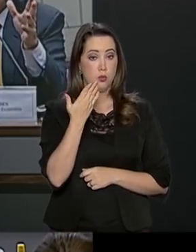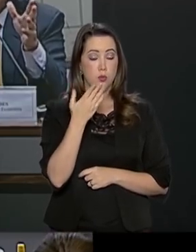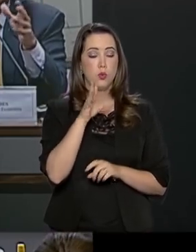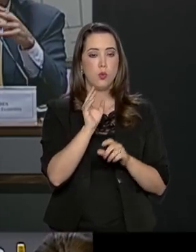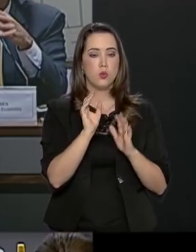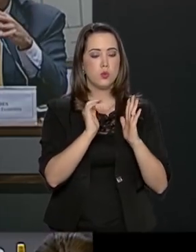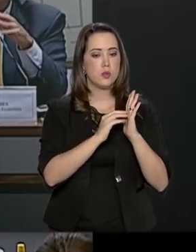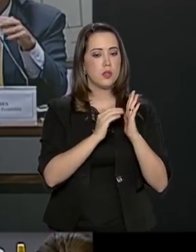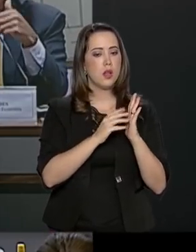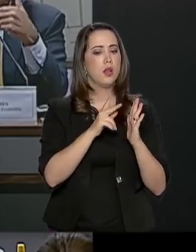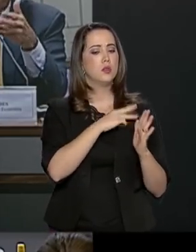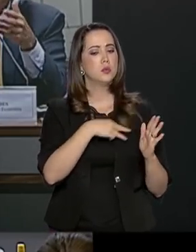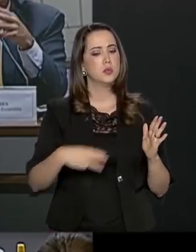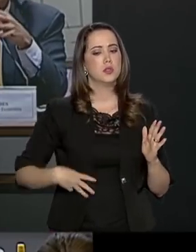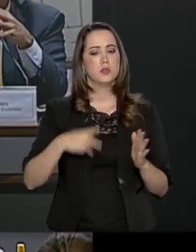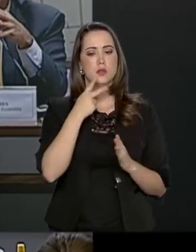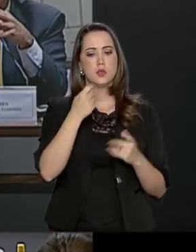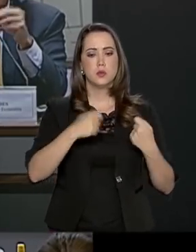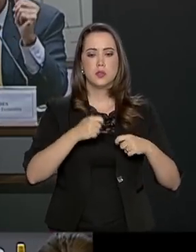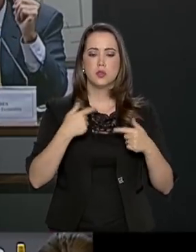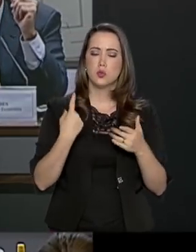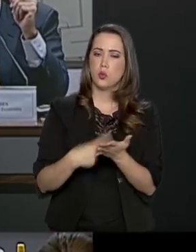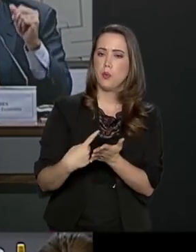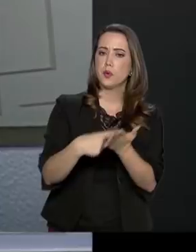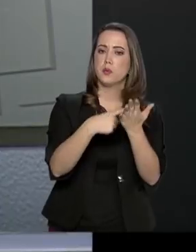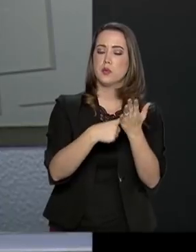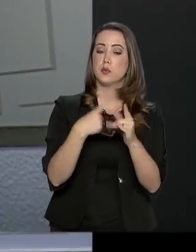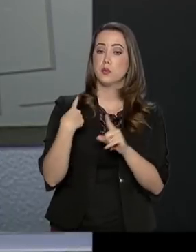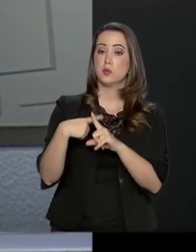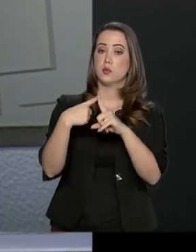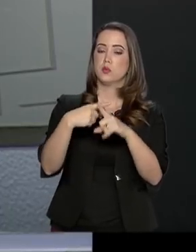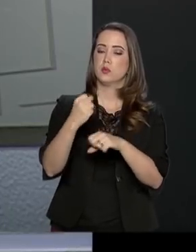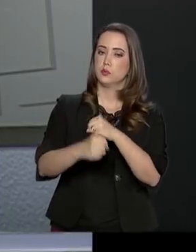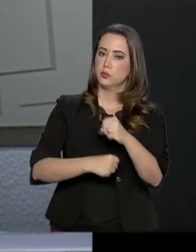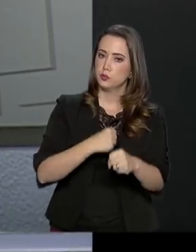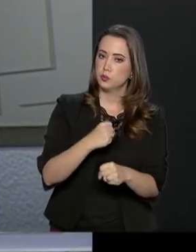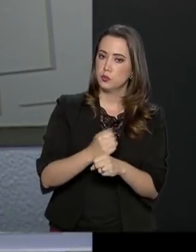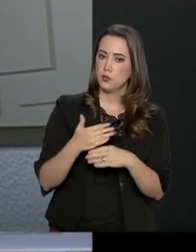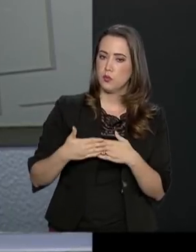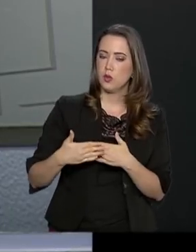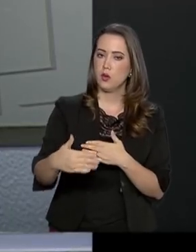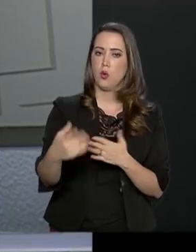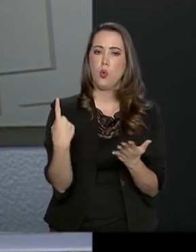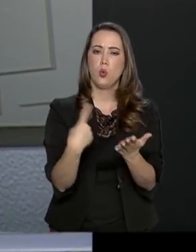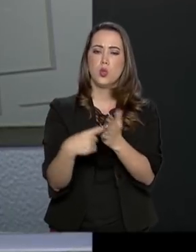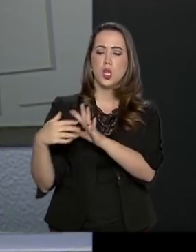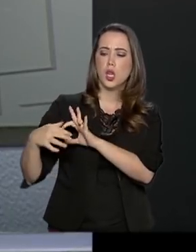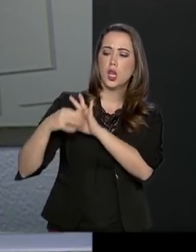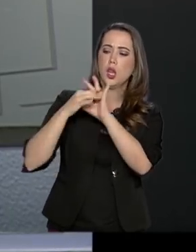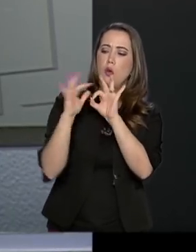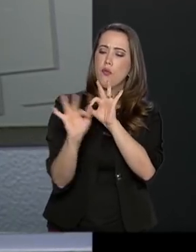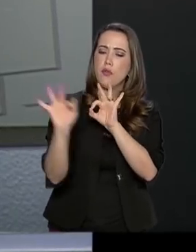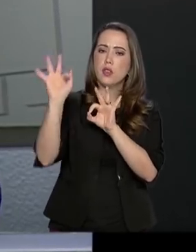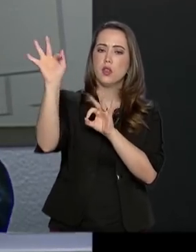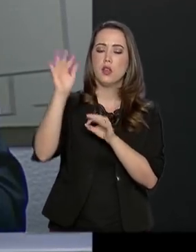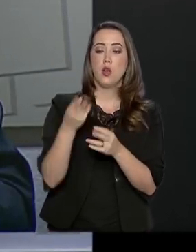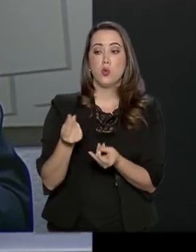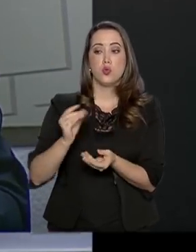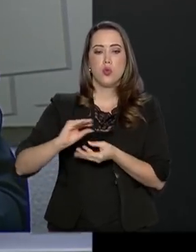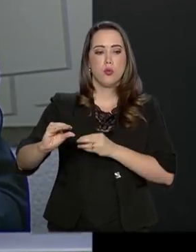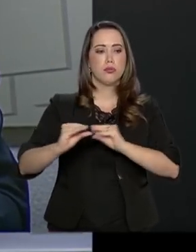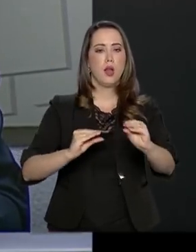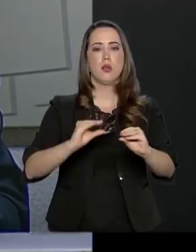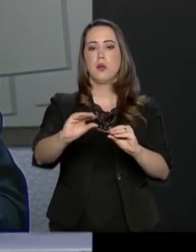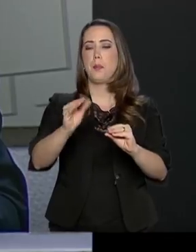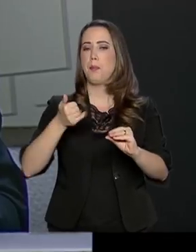defendeu uma agenda econômica positiva para os próximos meses, como o pacto federativo com uma distribuição maior de recursos